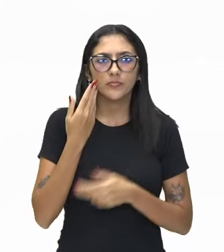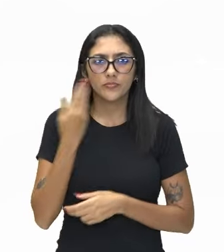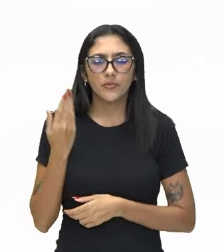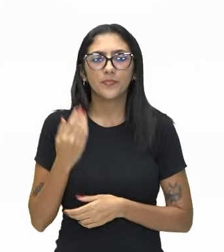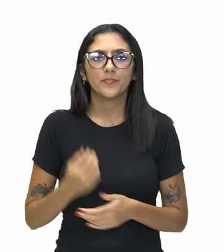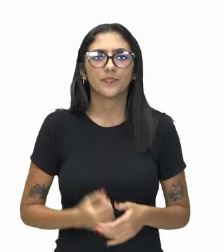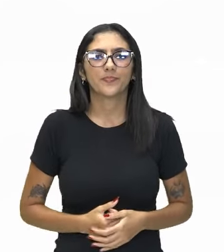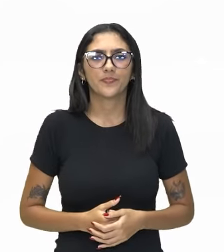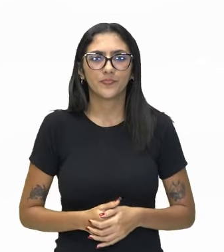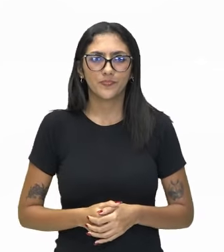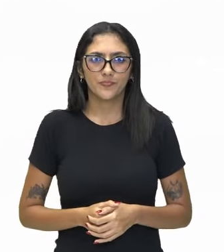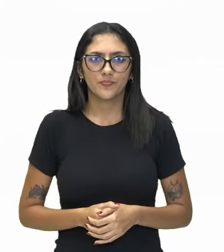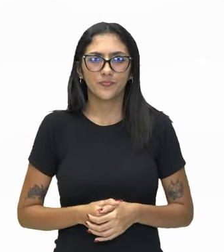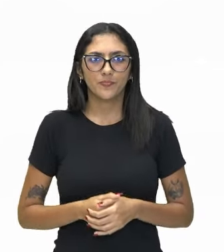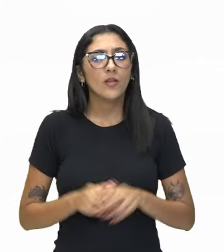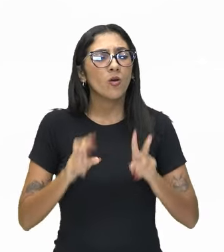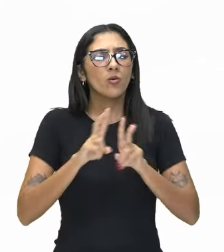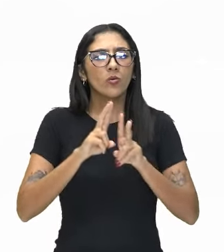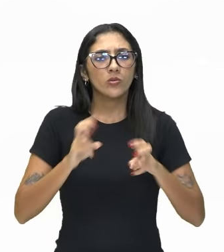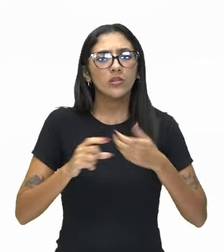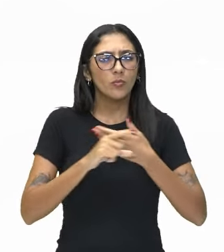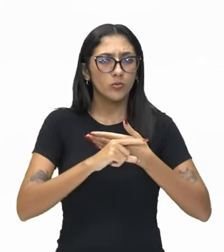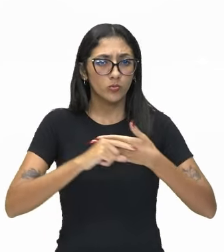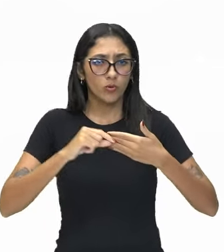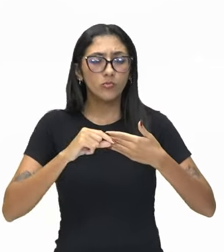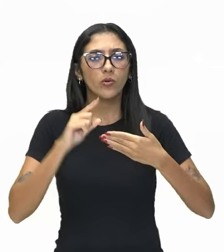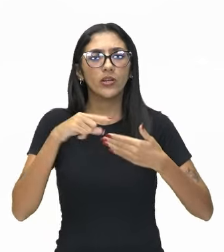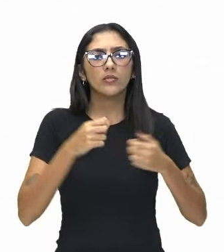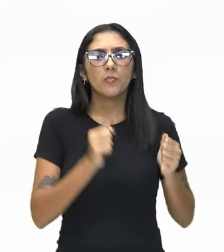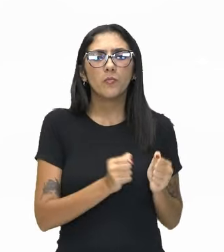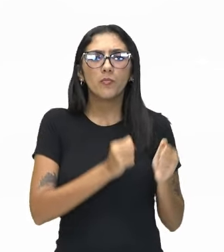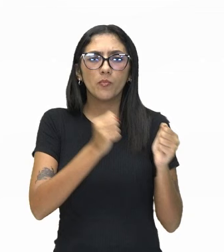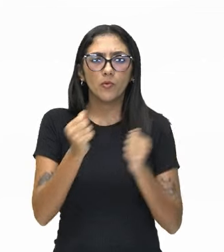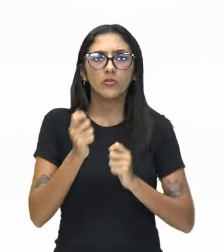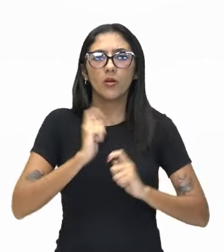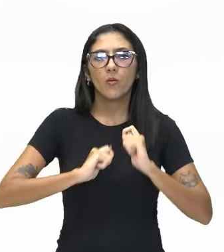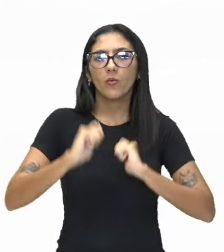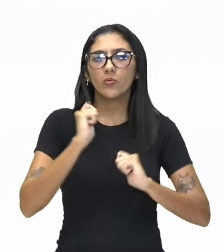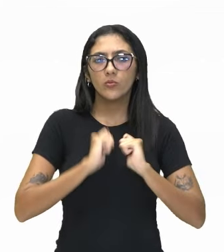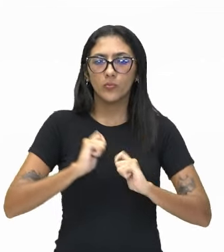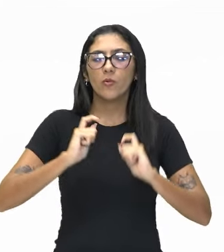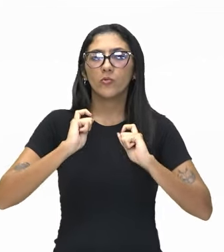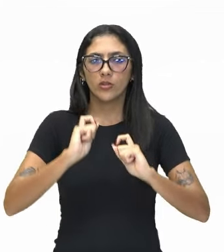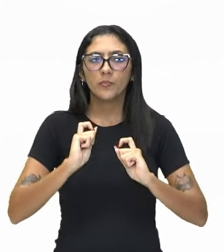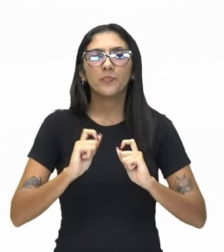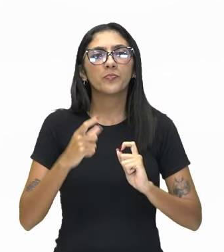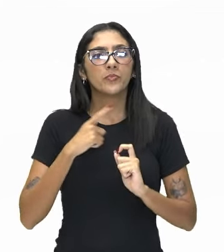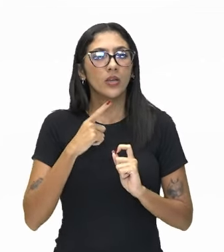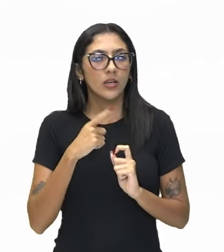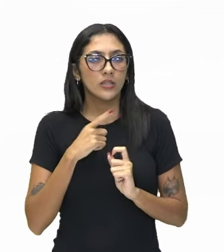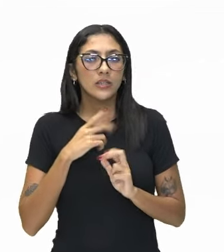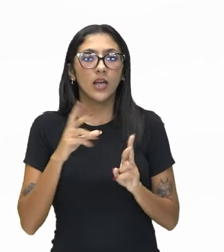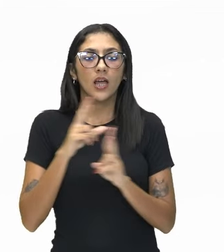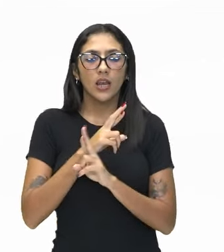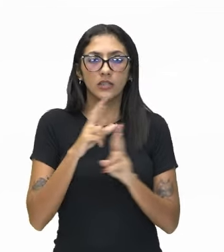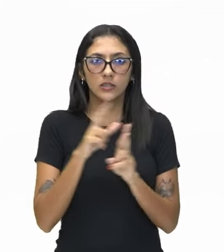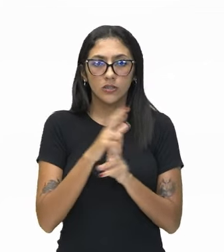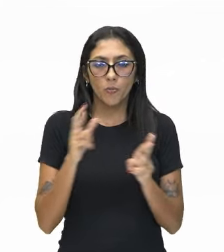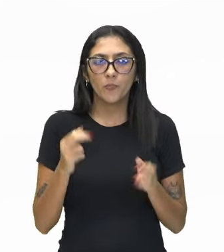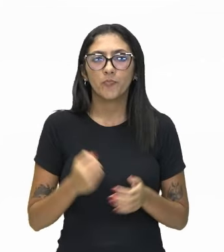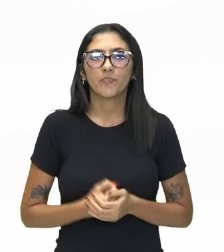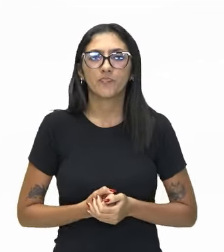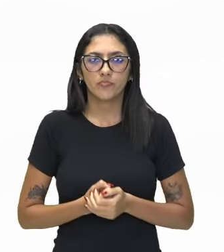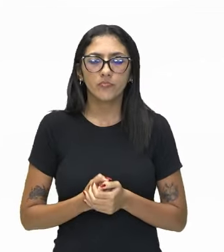quando Bóvel fala do poder econômico, ele diz assim, o que era o poder econômico? É aquele que se vale da posse de